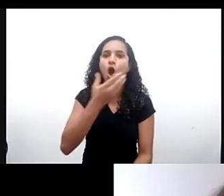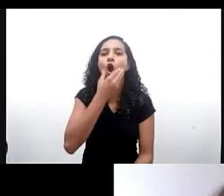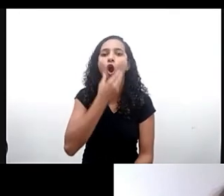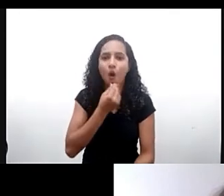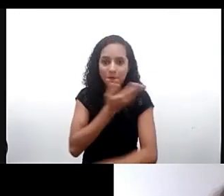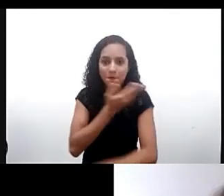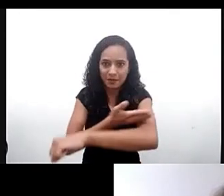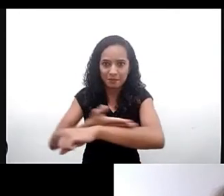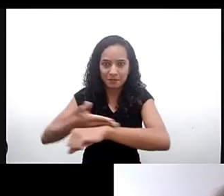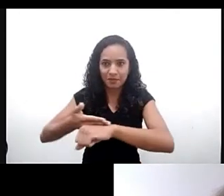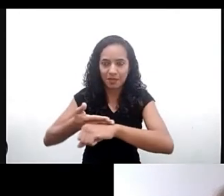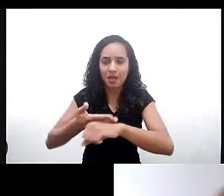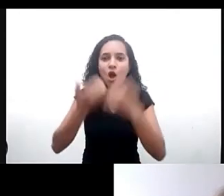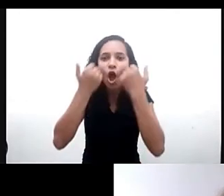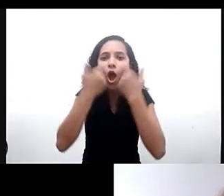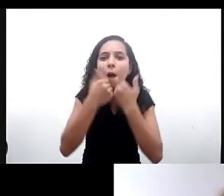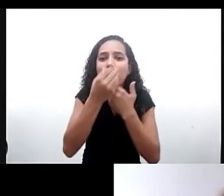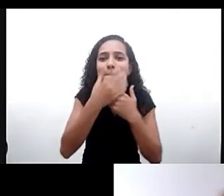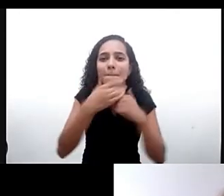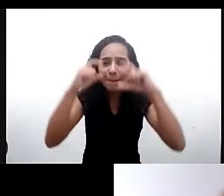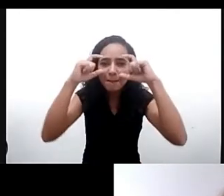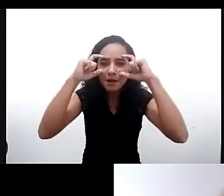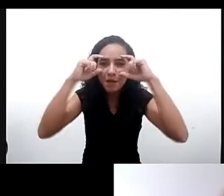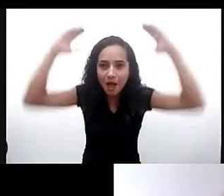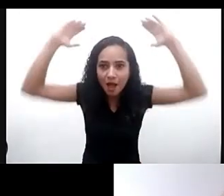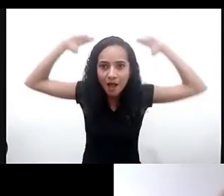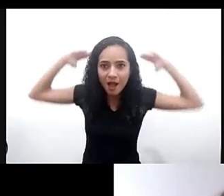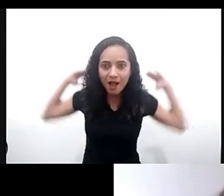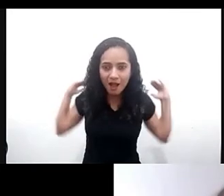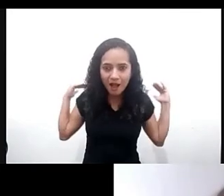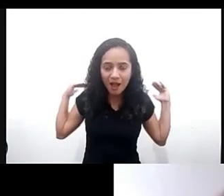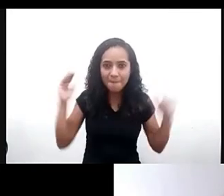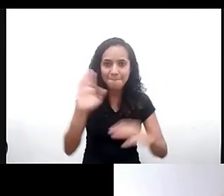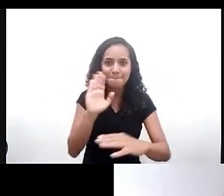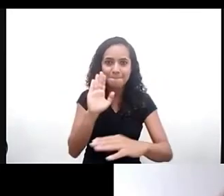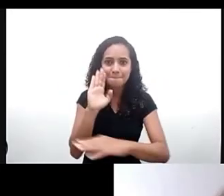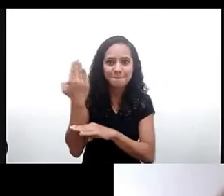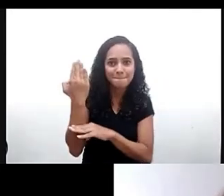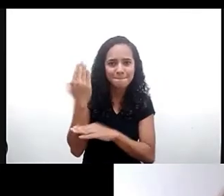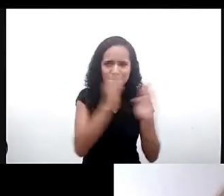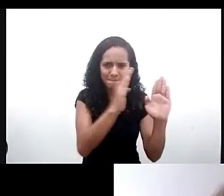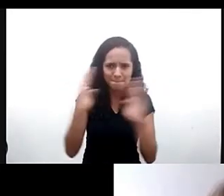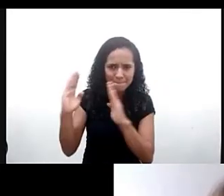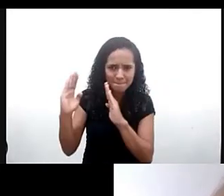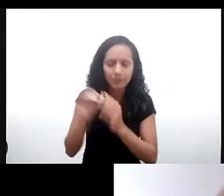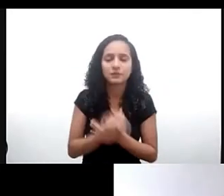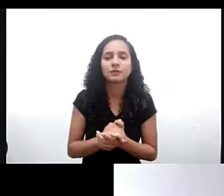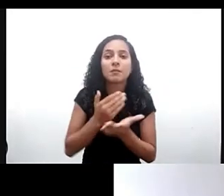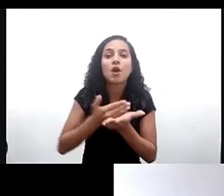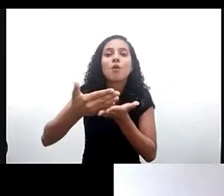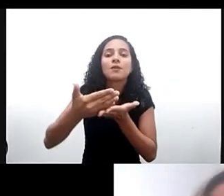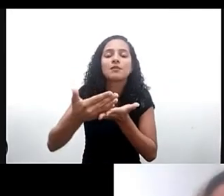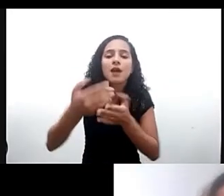uso barba uso óculos e atrás de mim uma estante de madeira e para começar já o nosso debate